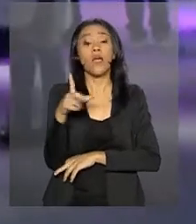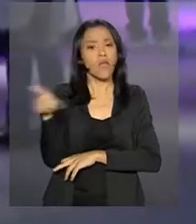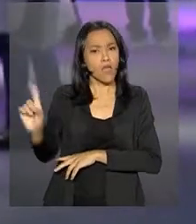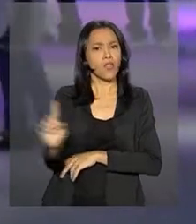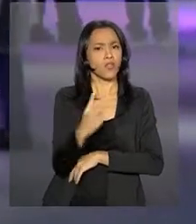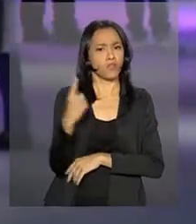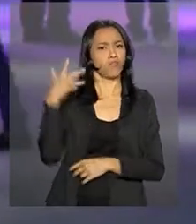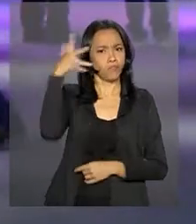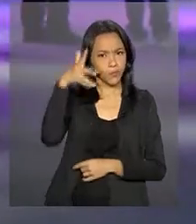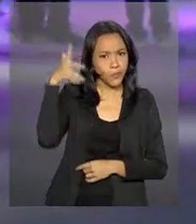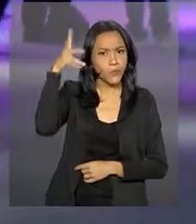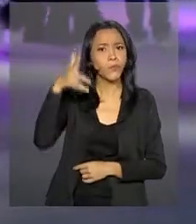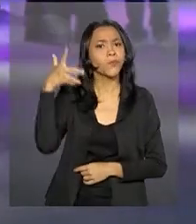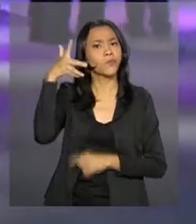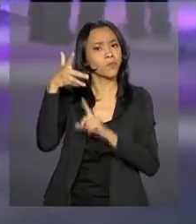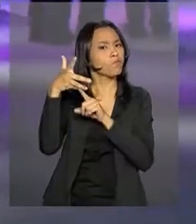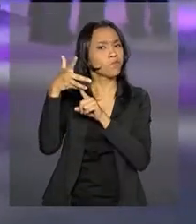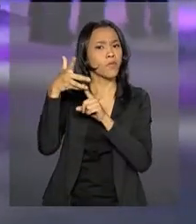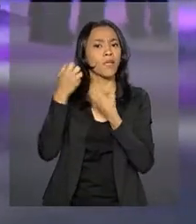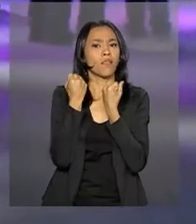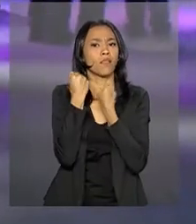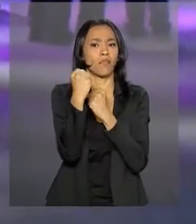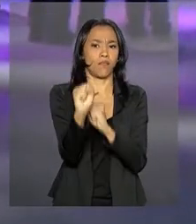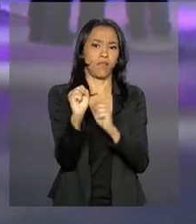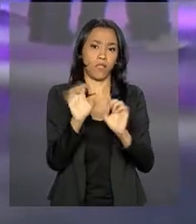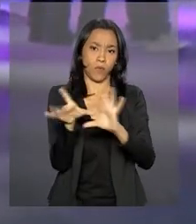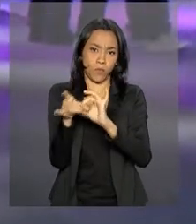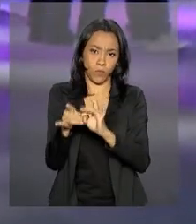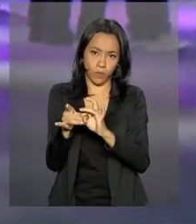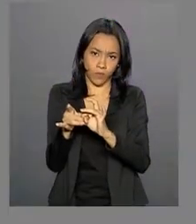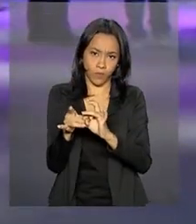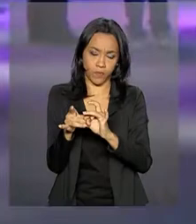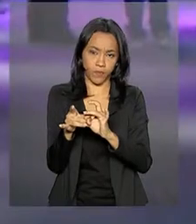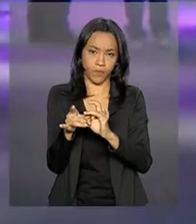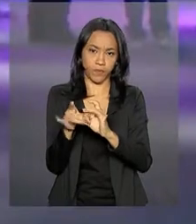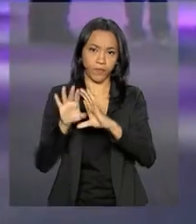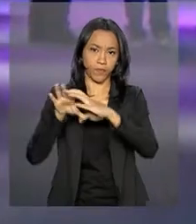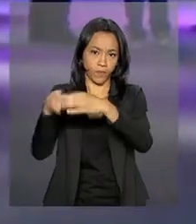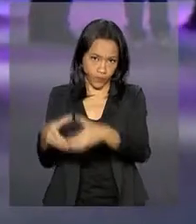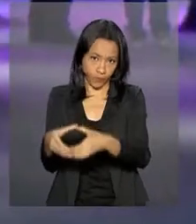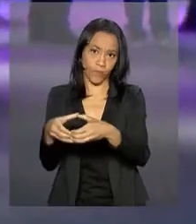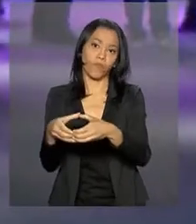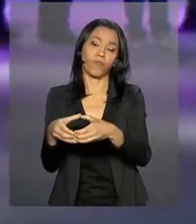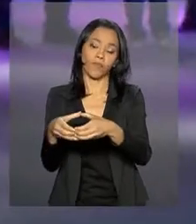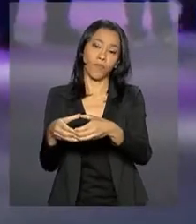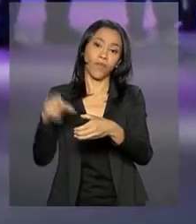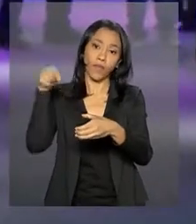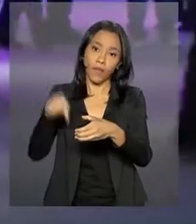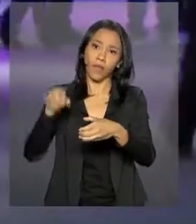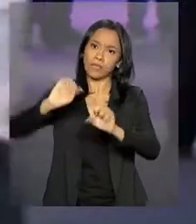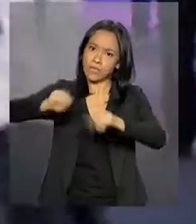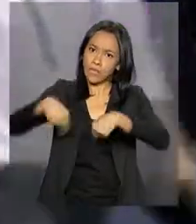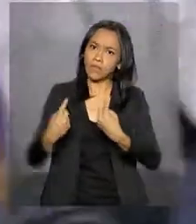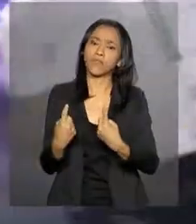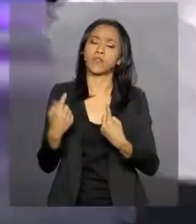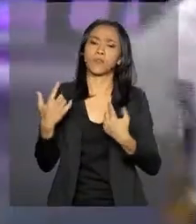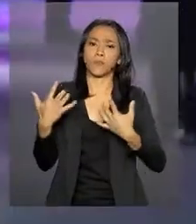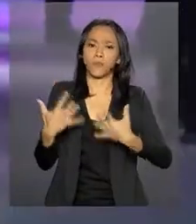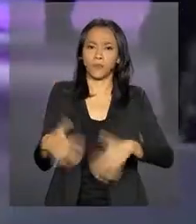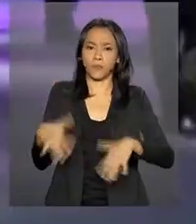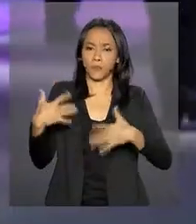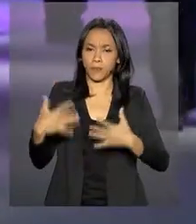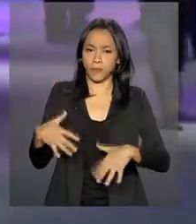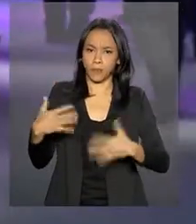discurso e defendeu a união, o que chamou de desafios que passam por